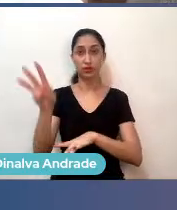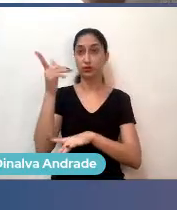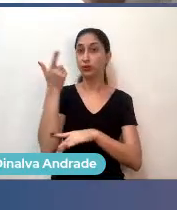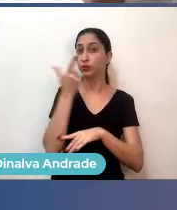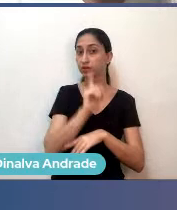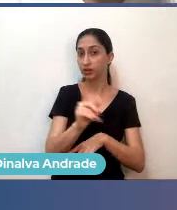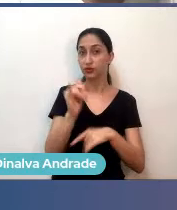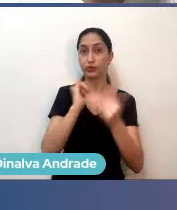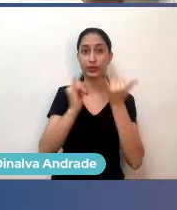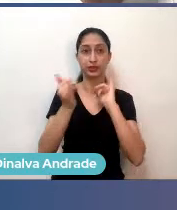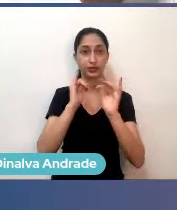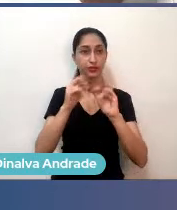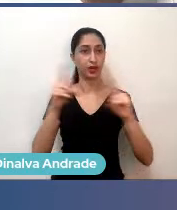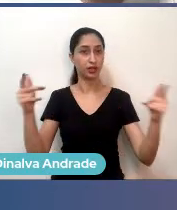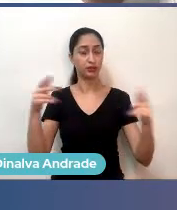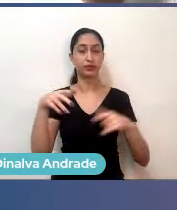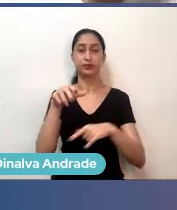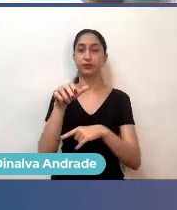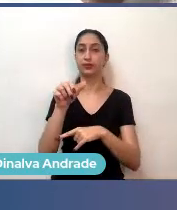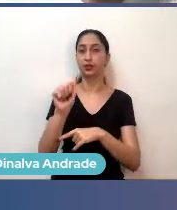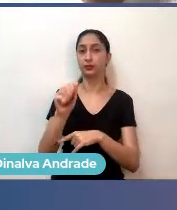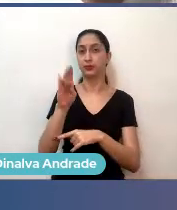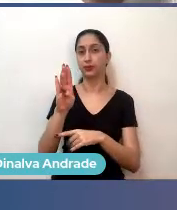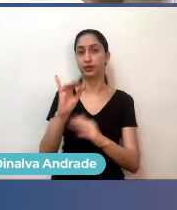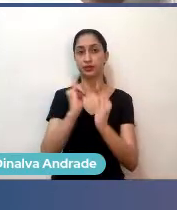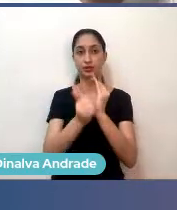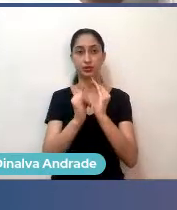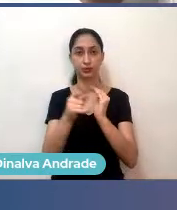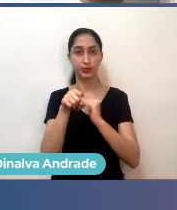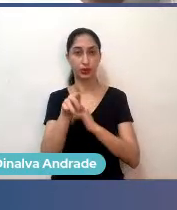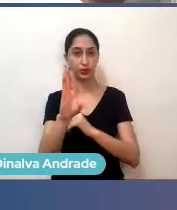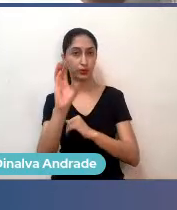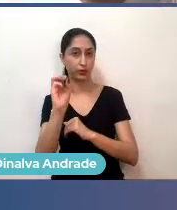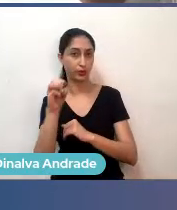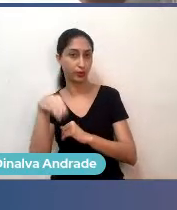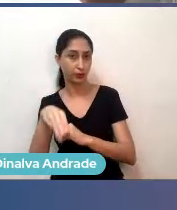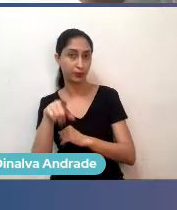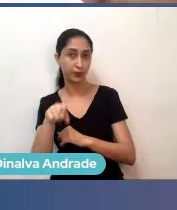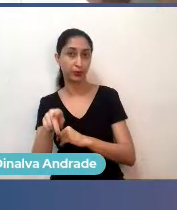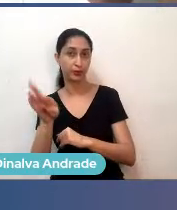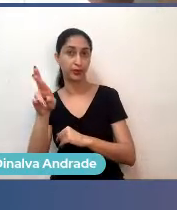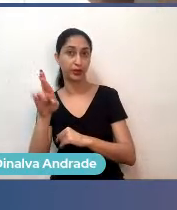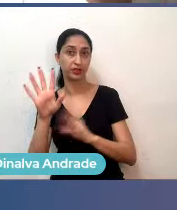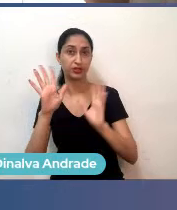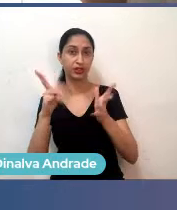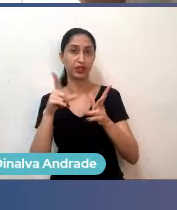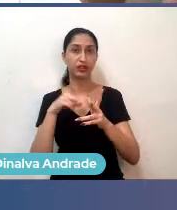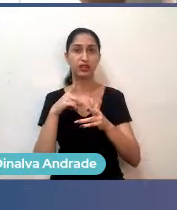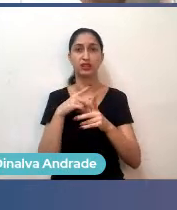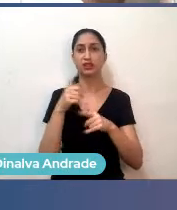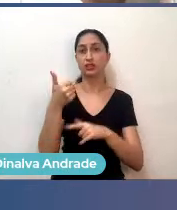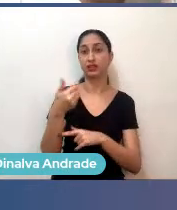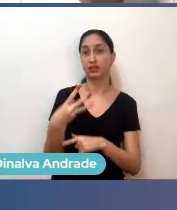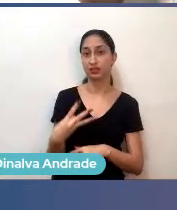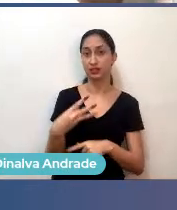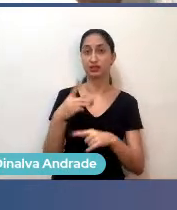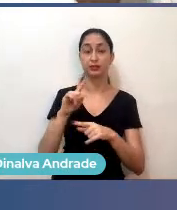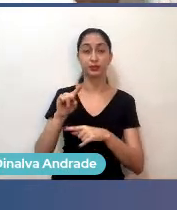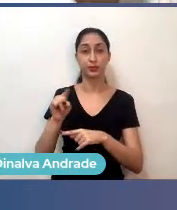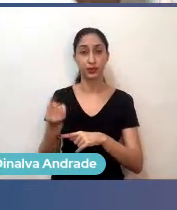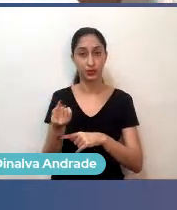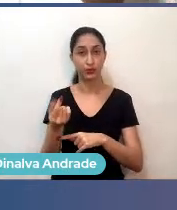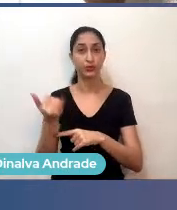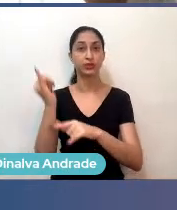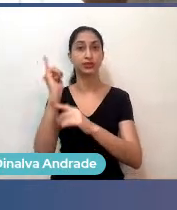abstartups.com.br. E lá a gente tem mais de 13 mil startups mapeadas. Na verdade, no Startup Base, a gente tem mais de 13 mil startups